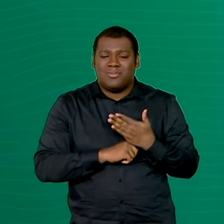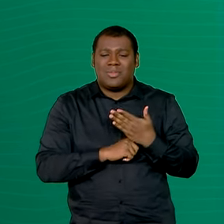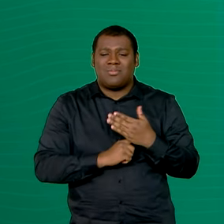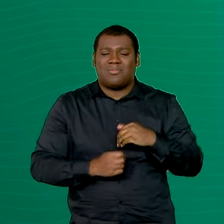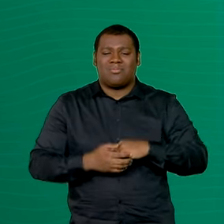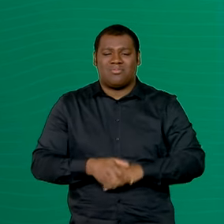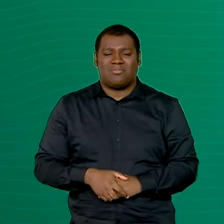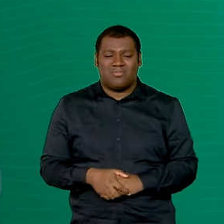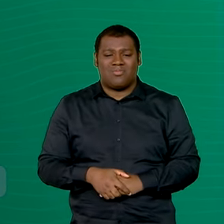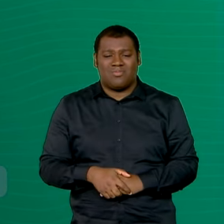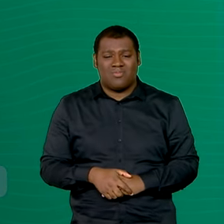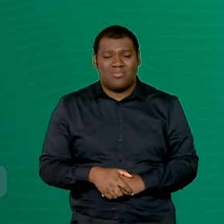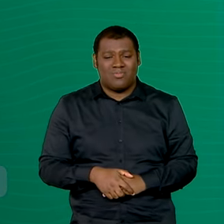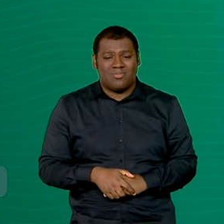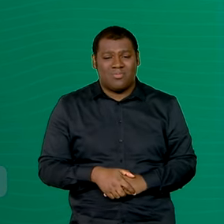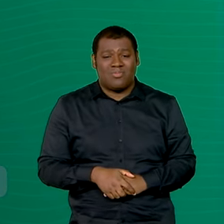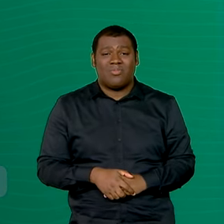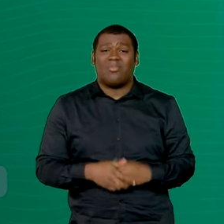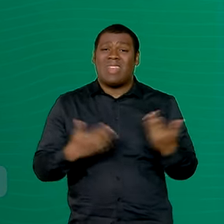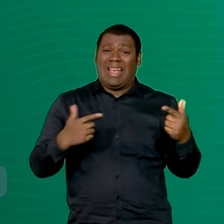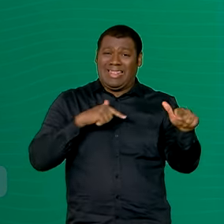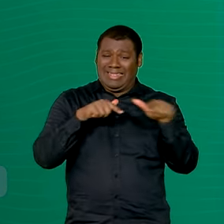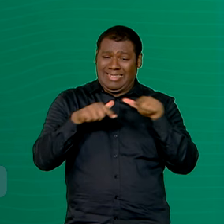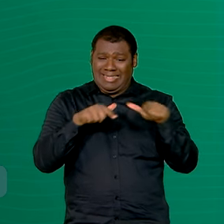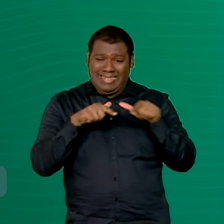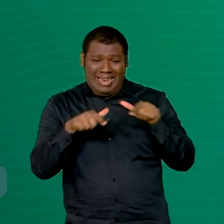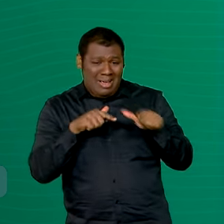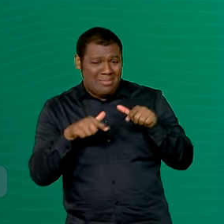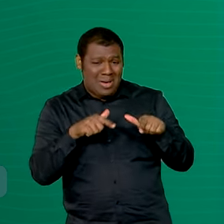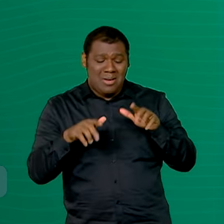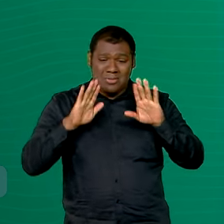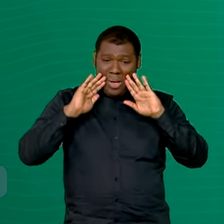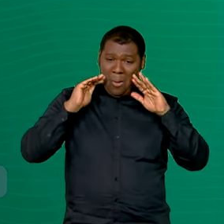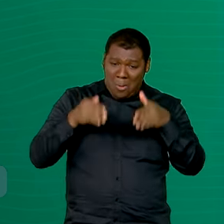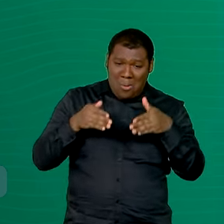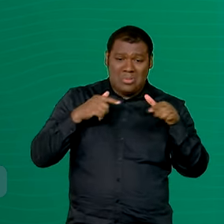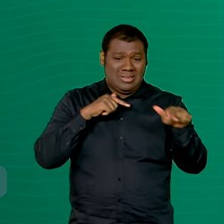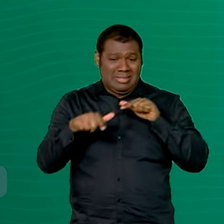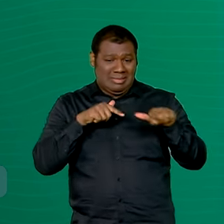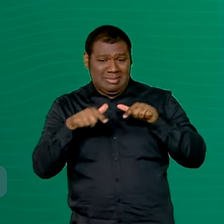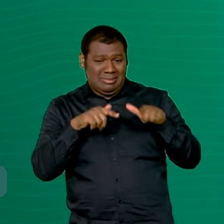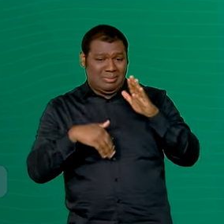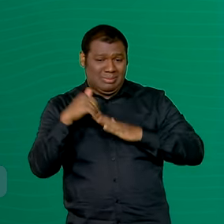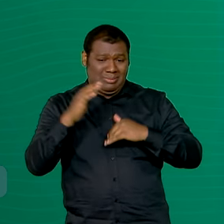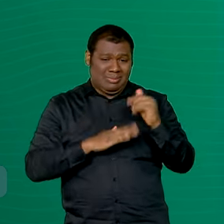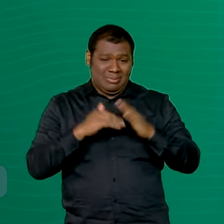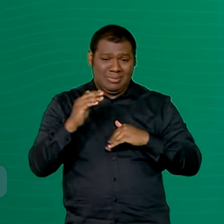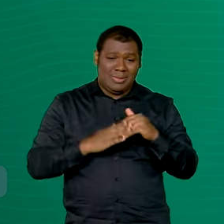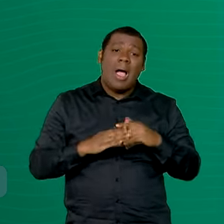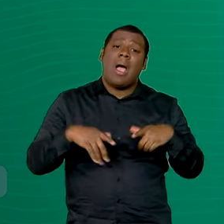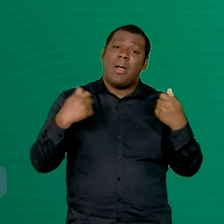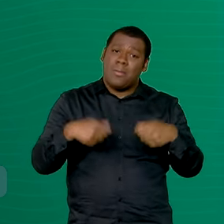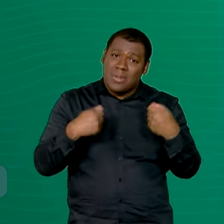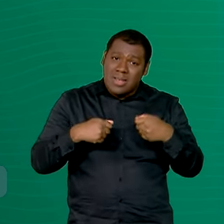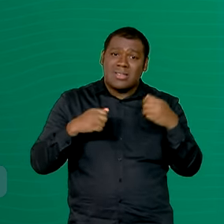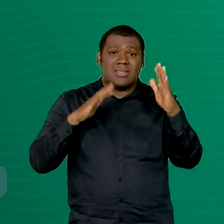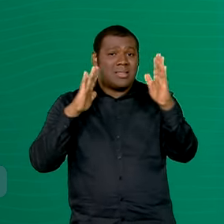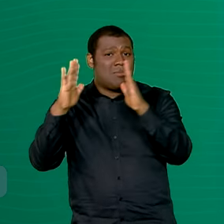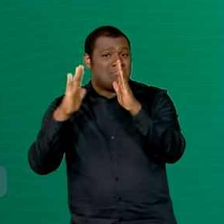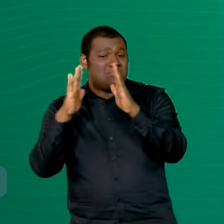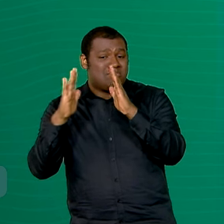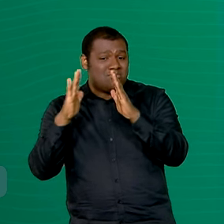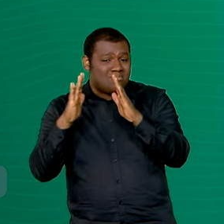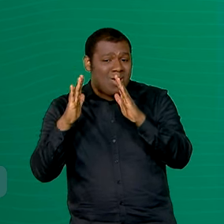vivemos assim num ritmo muito acelerado no lado profissional e a gente precisa trabalhar também